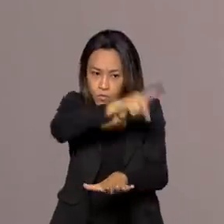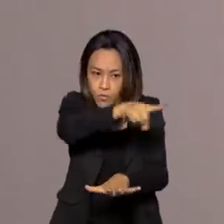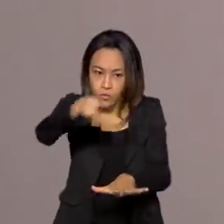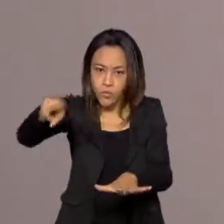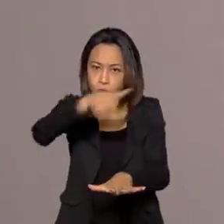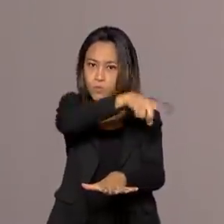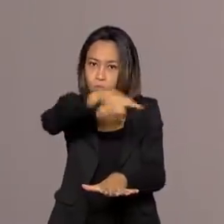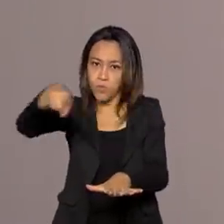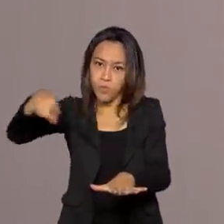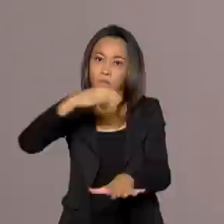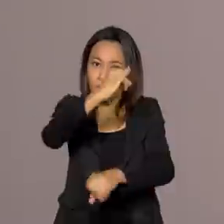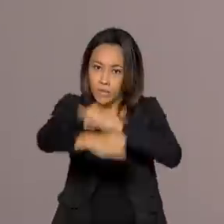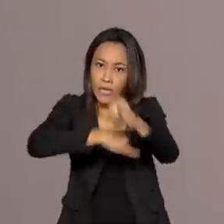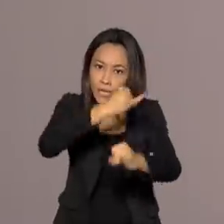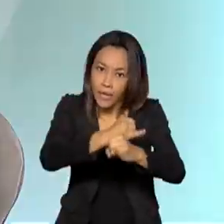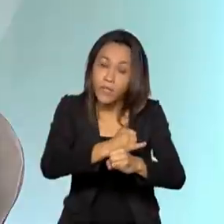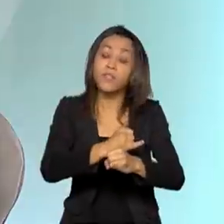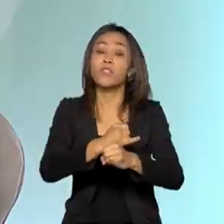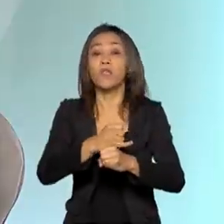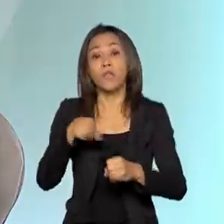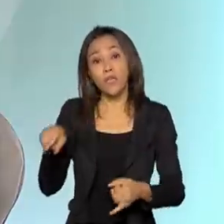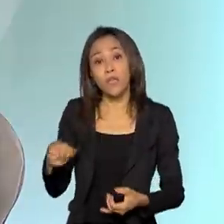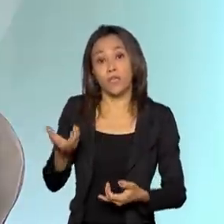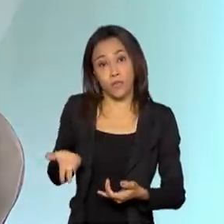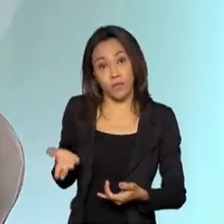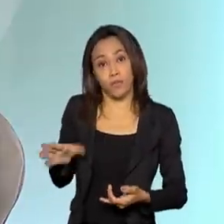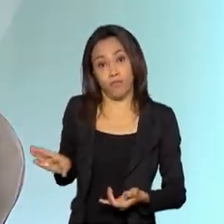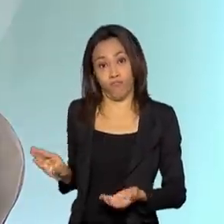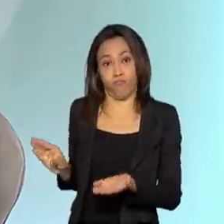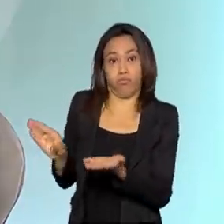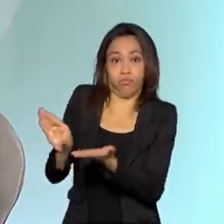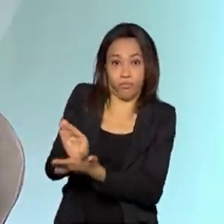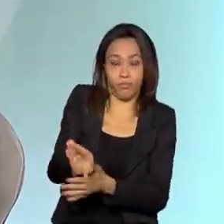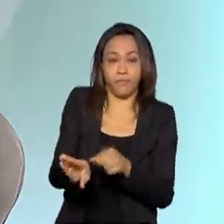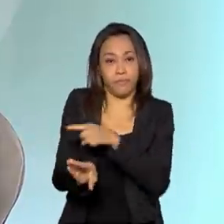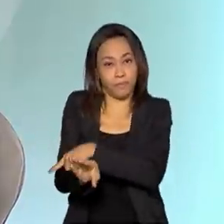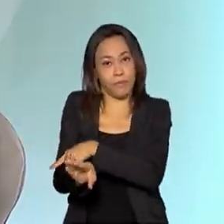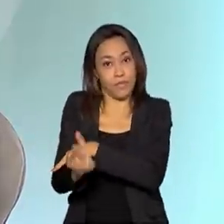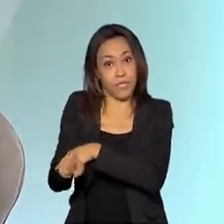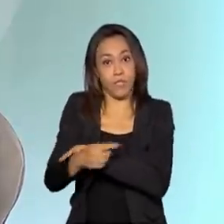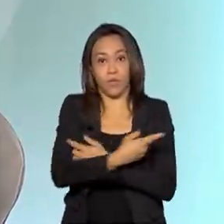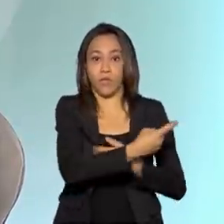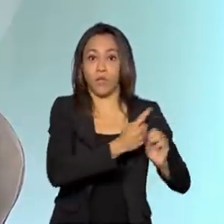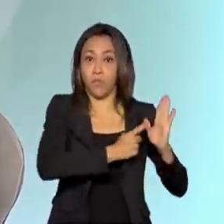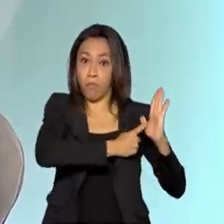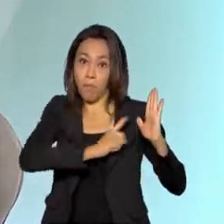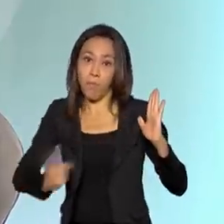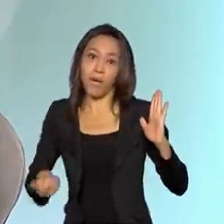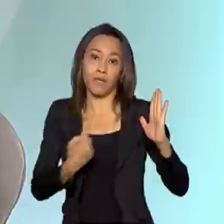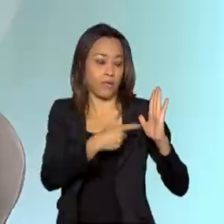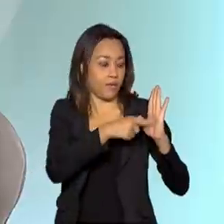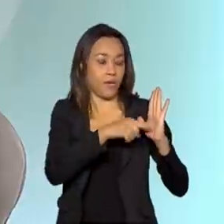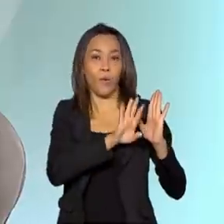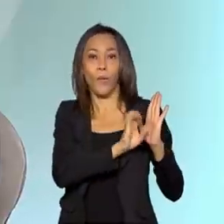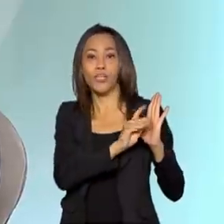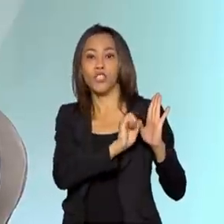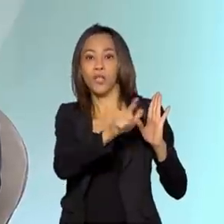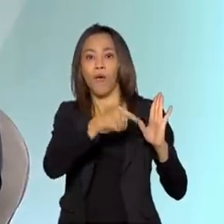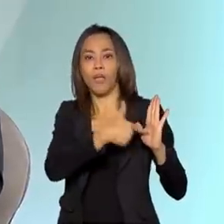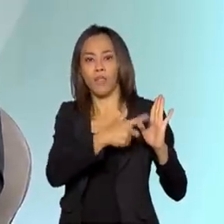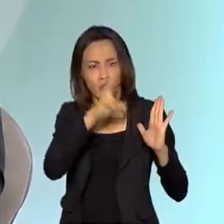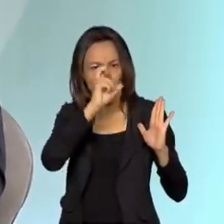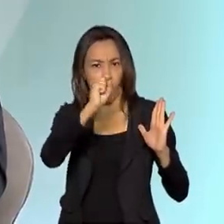investimento, que não seriam realizados, não fosse, por força do dispositivo editalício, que o edital tem força de lei. Então,